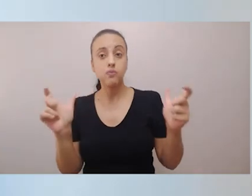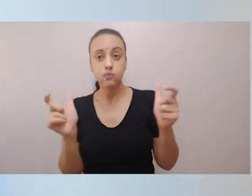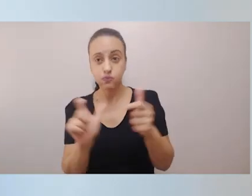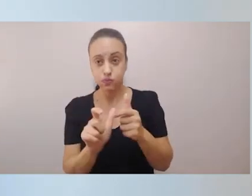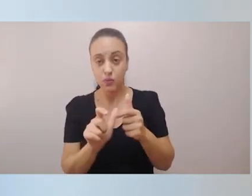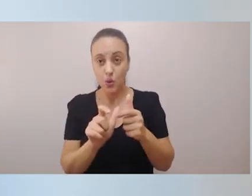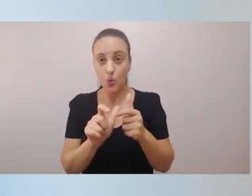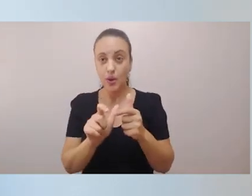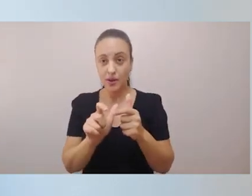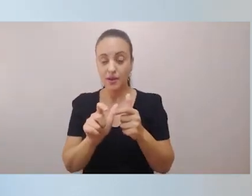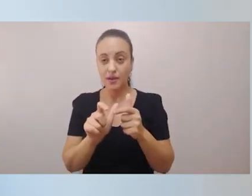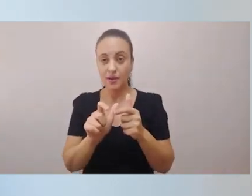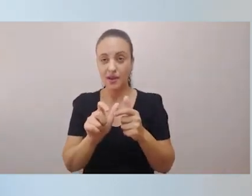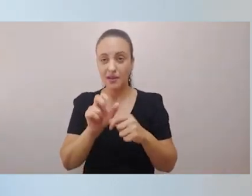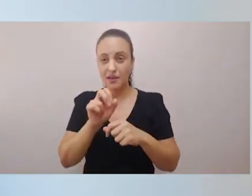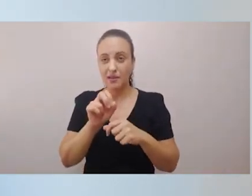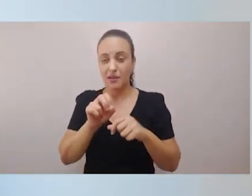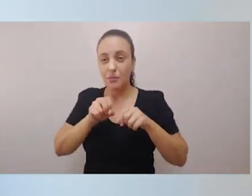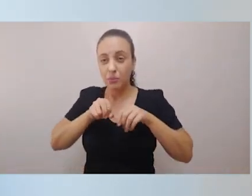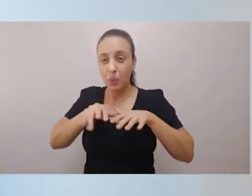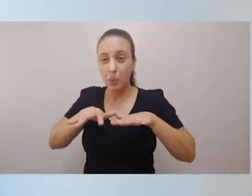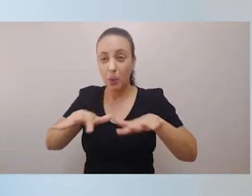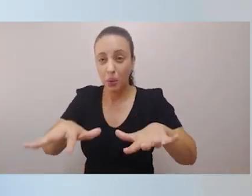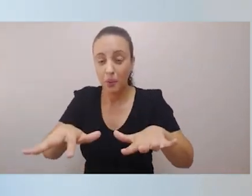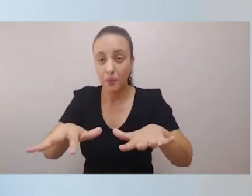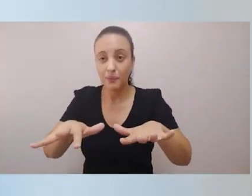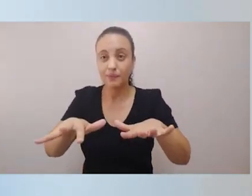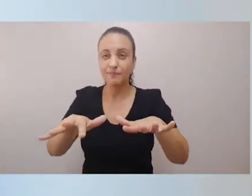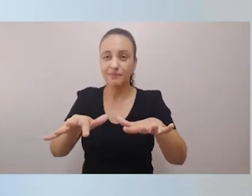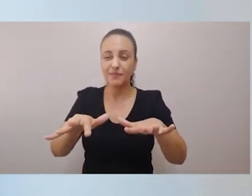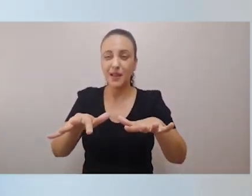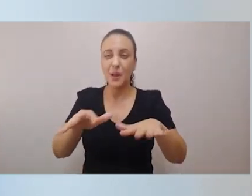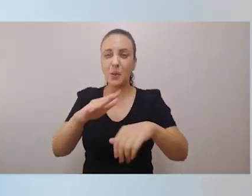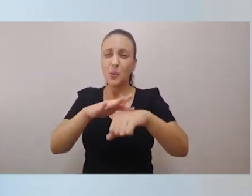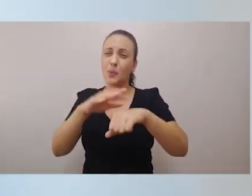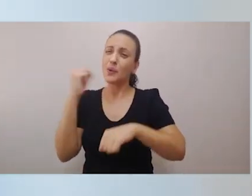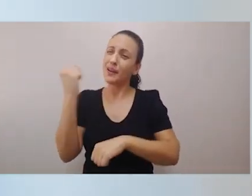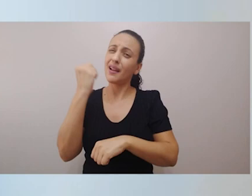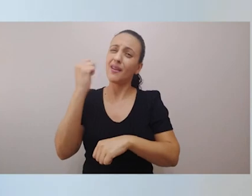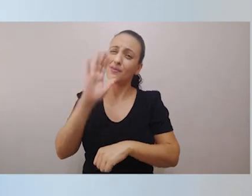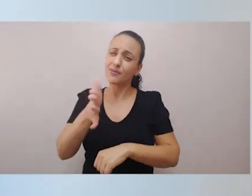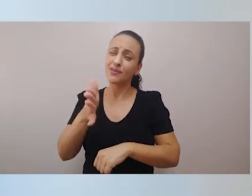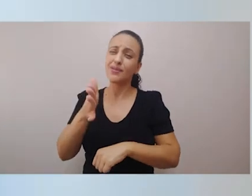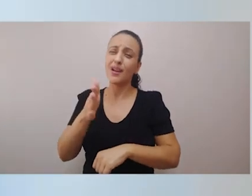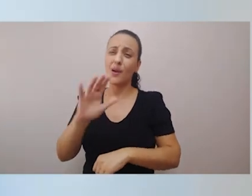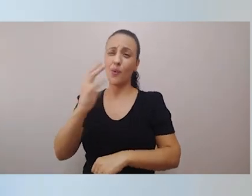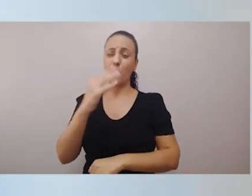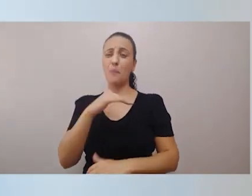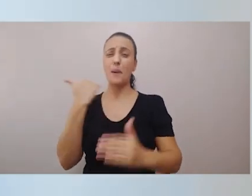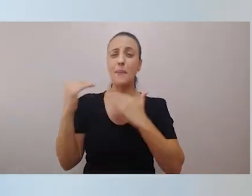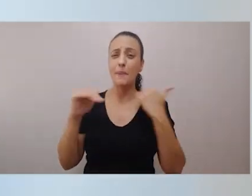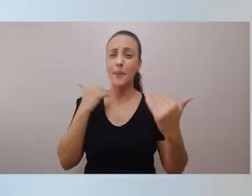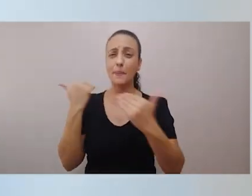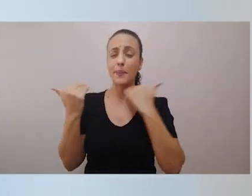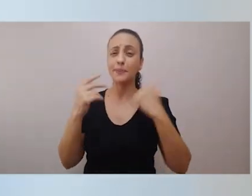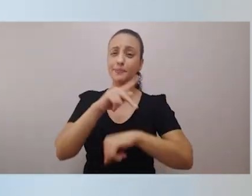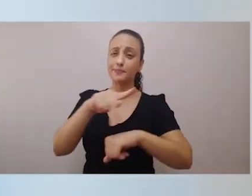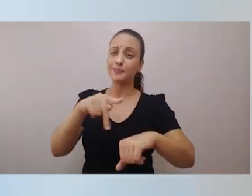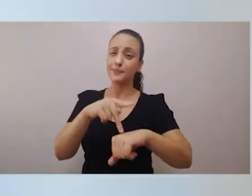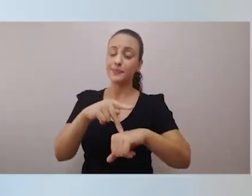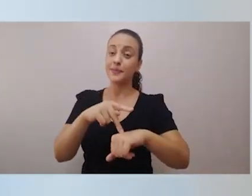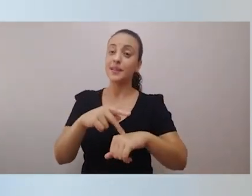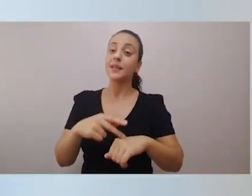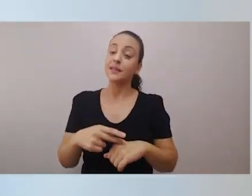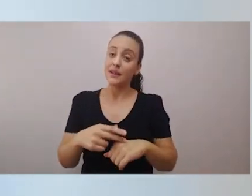disseminação dessa doença tão grave, que tantas mortes têm causado ao país, nós não podemos nos esquecer do sistema penitenciário.